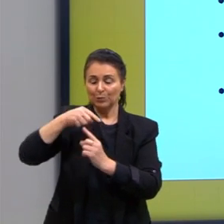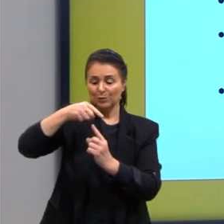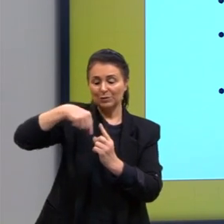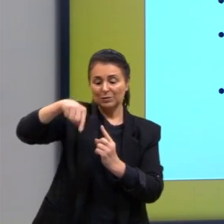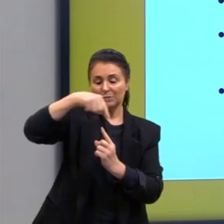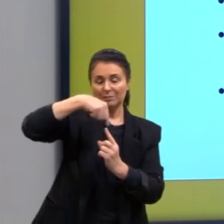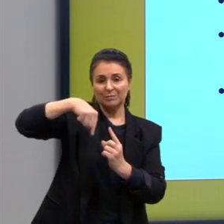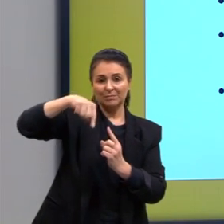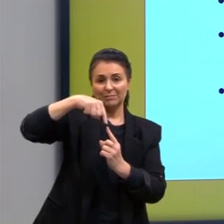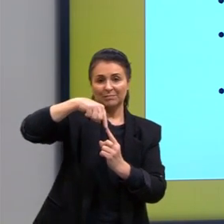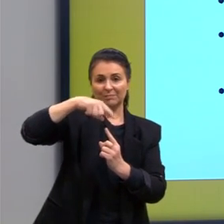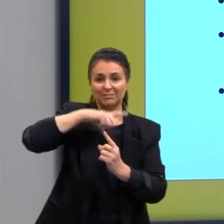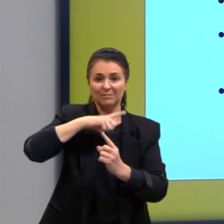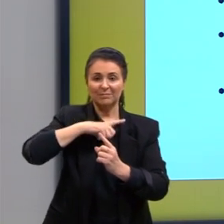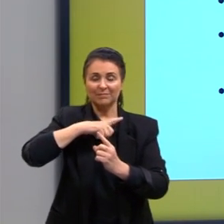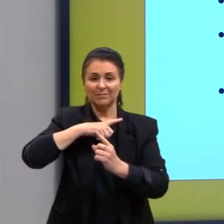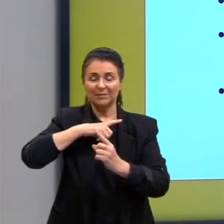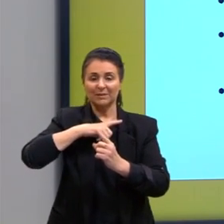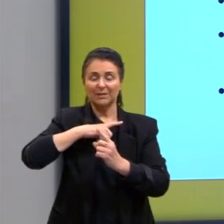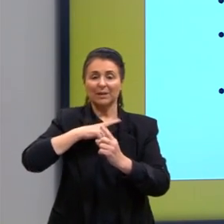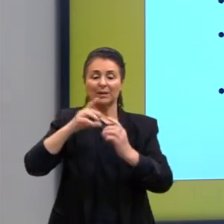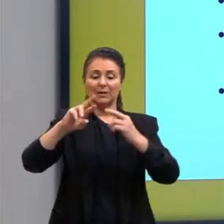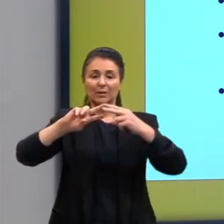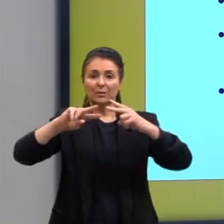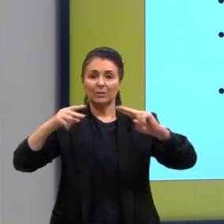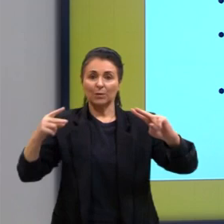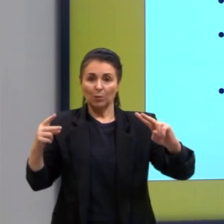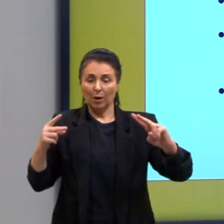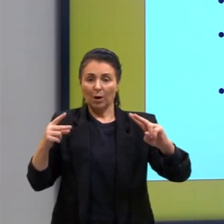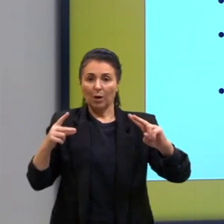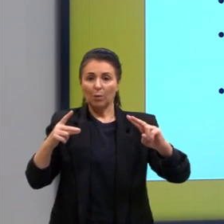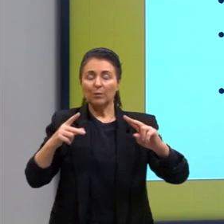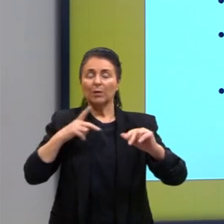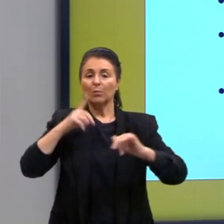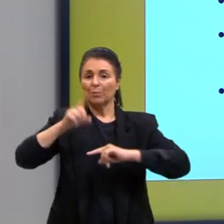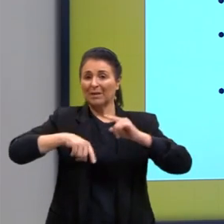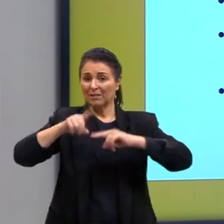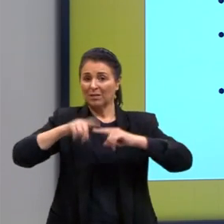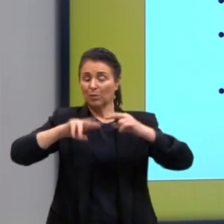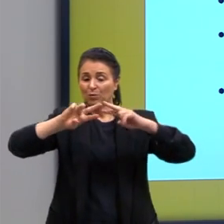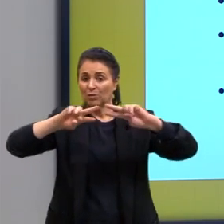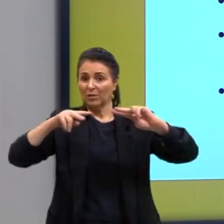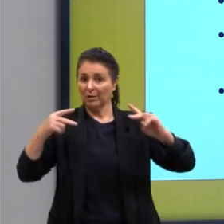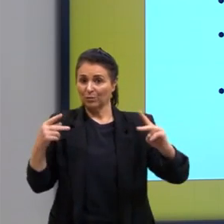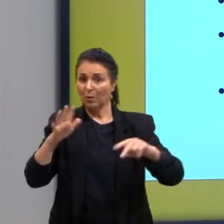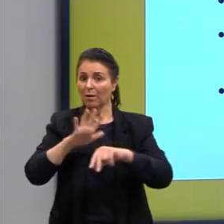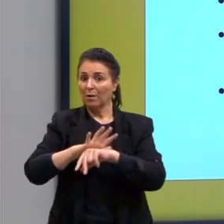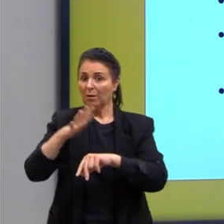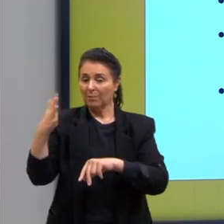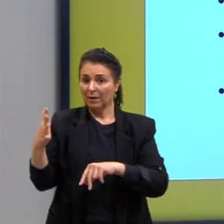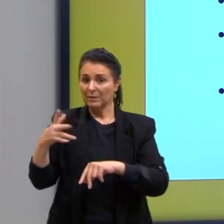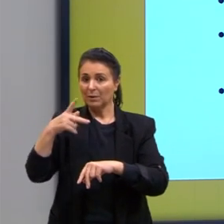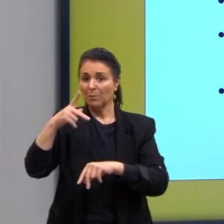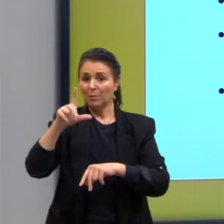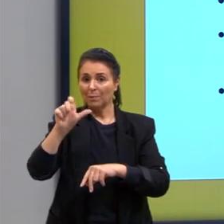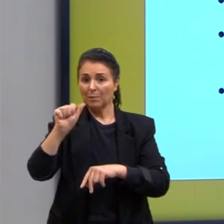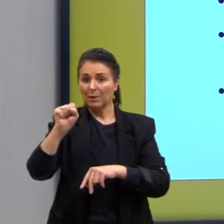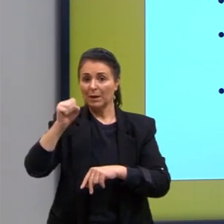Também tem o DNA extra, o material genético extra, que é o plasmídio.